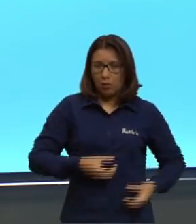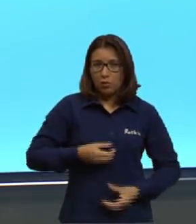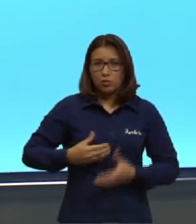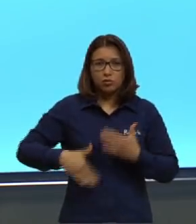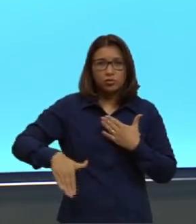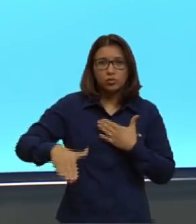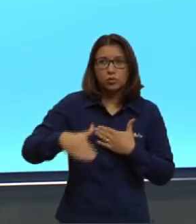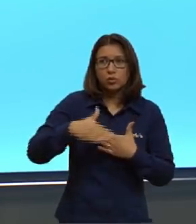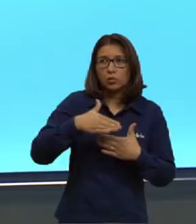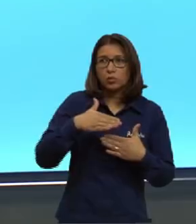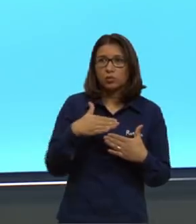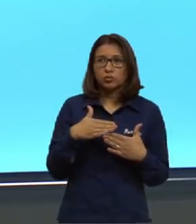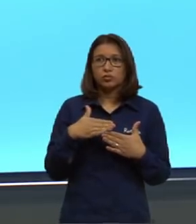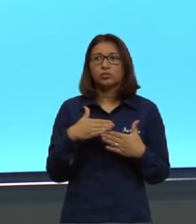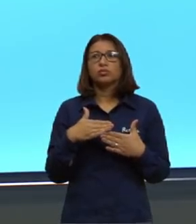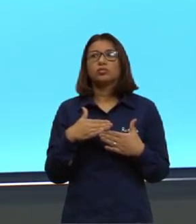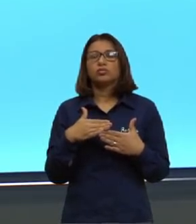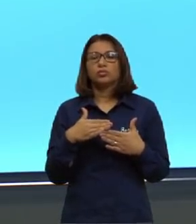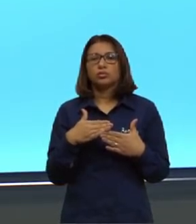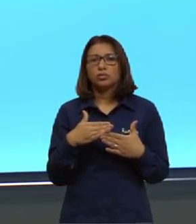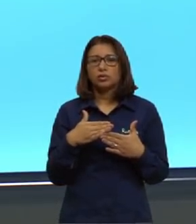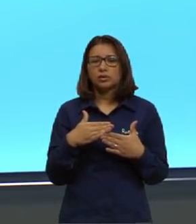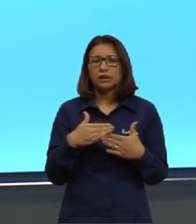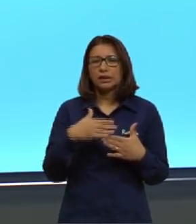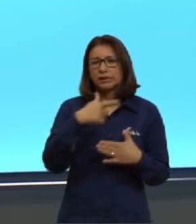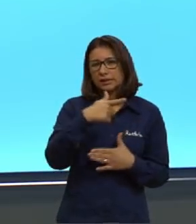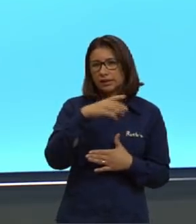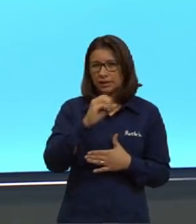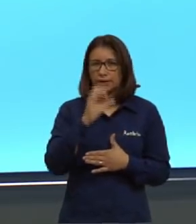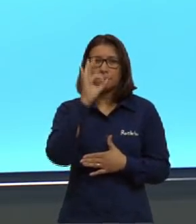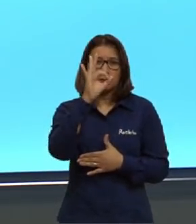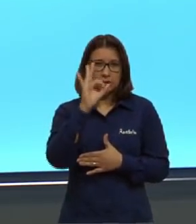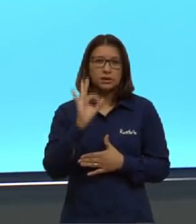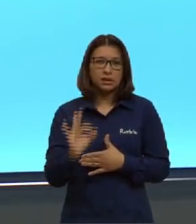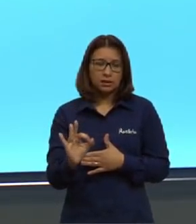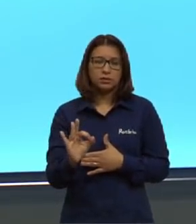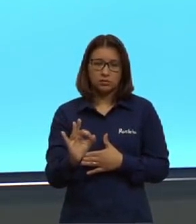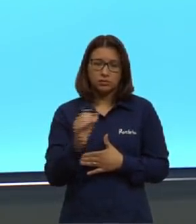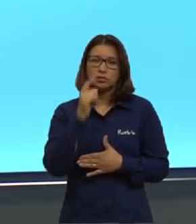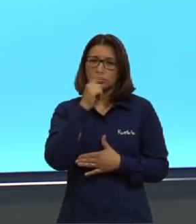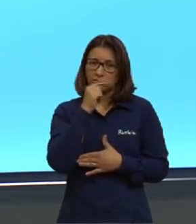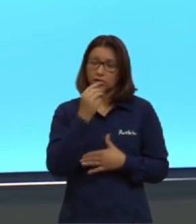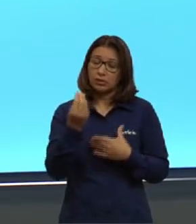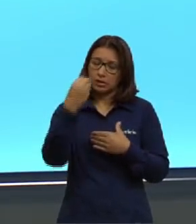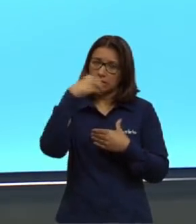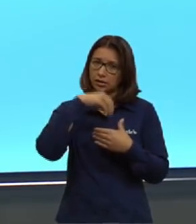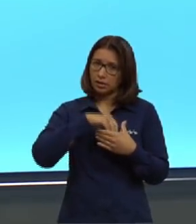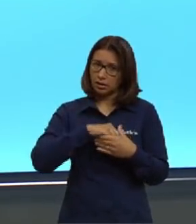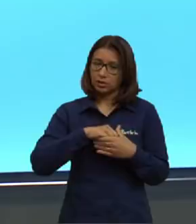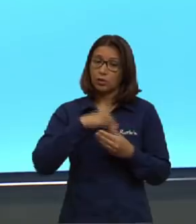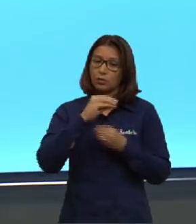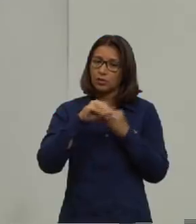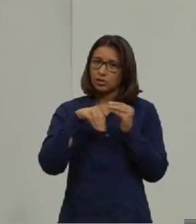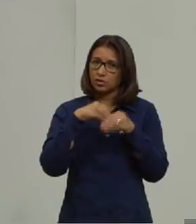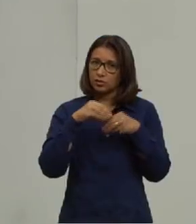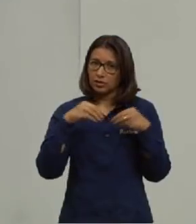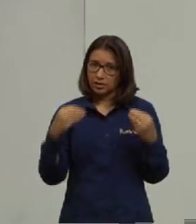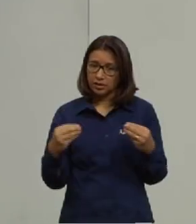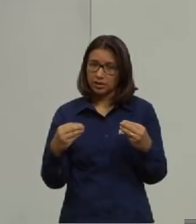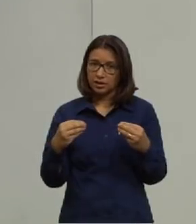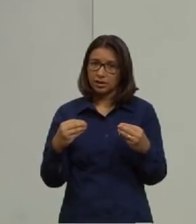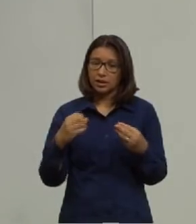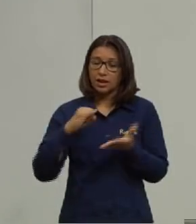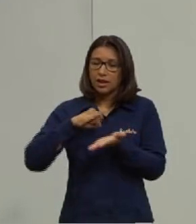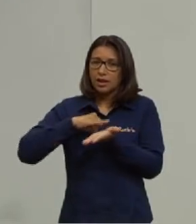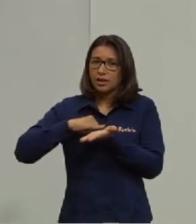Muito mais do que 70% de água. Então, uma substância inorgânica